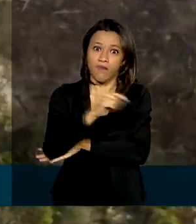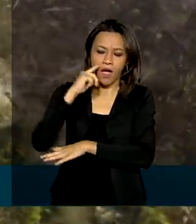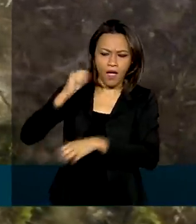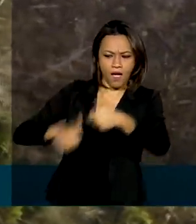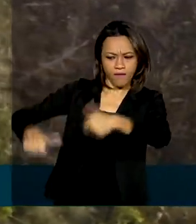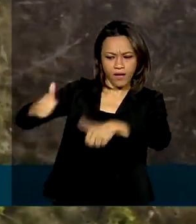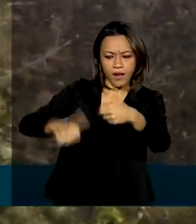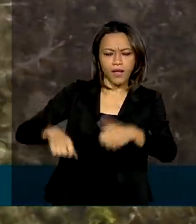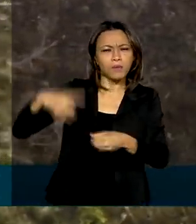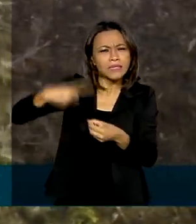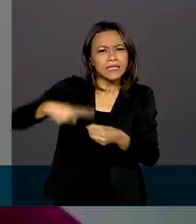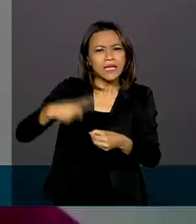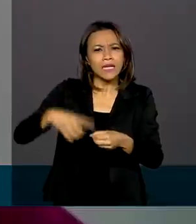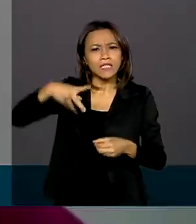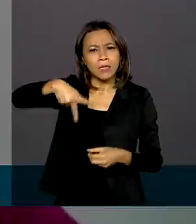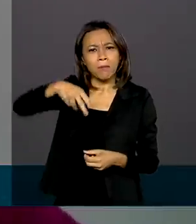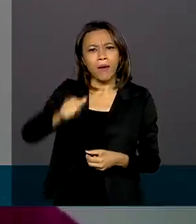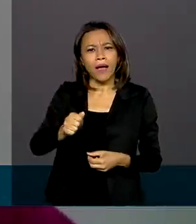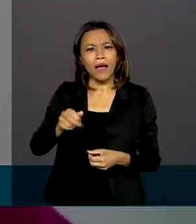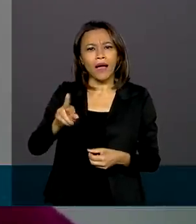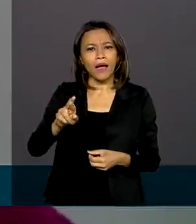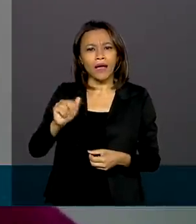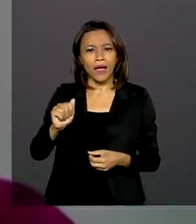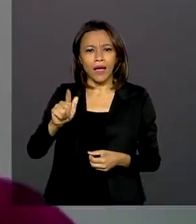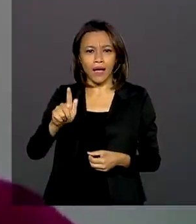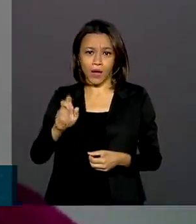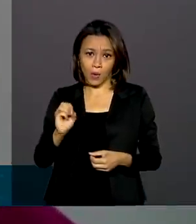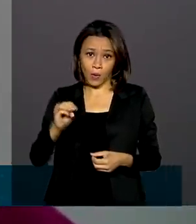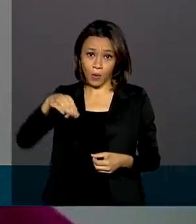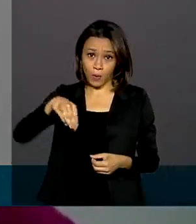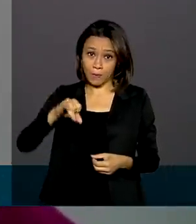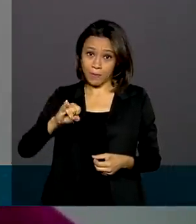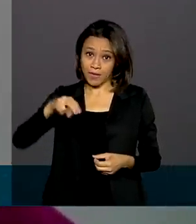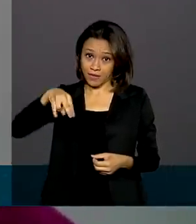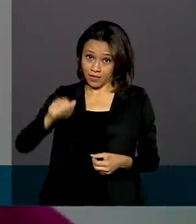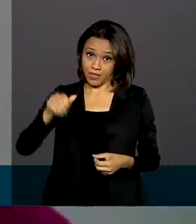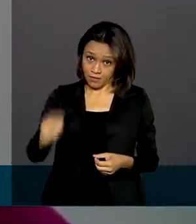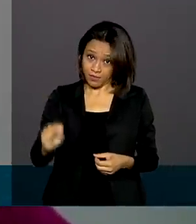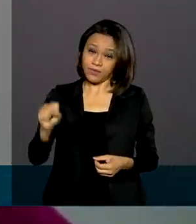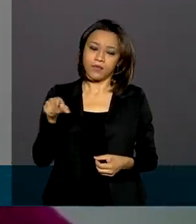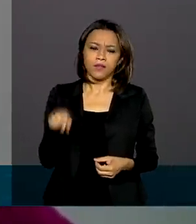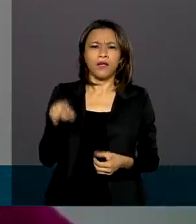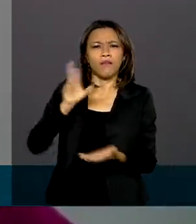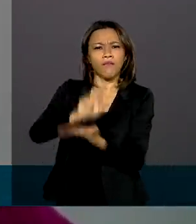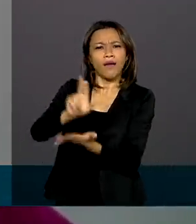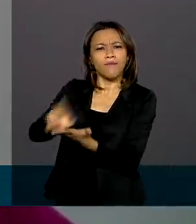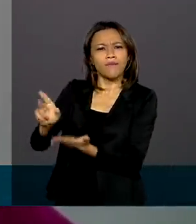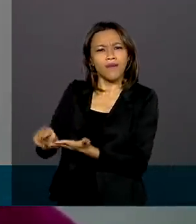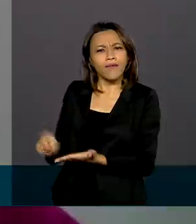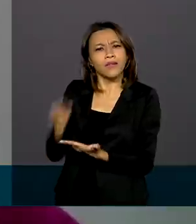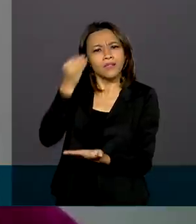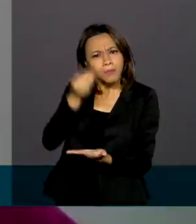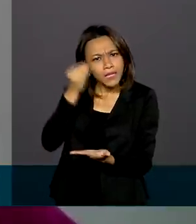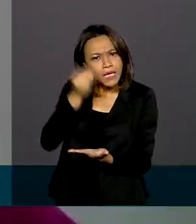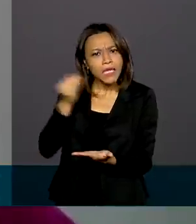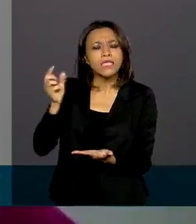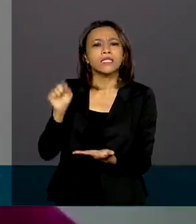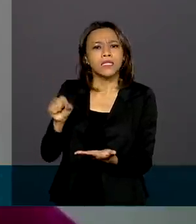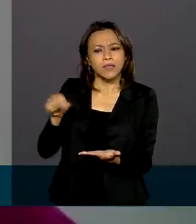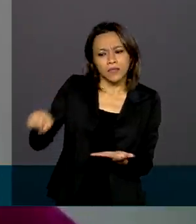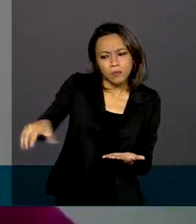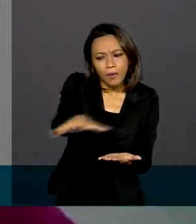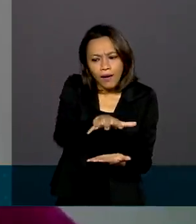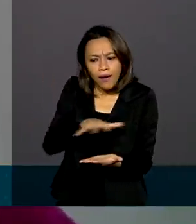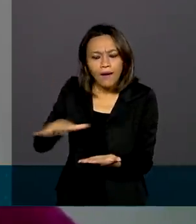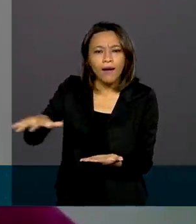Paragominas, no Pará. O Paragominas reúne essas diferentes experiências, que são desde uma recuperação de uma área